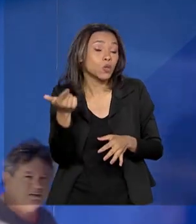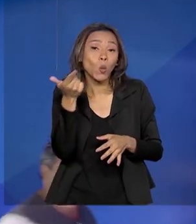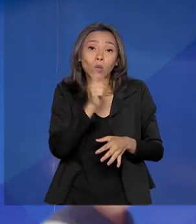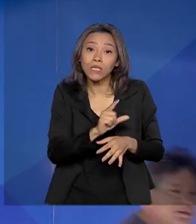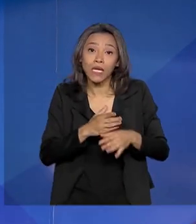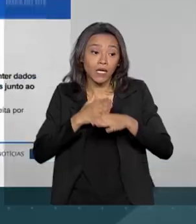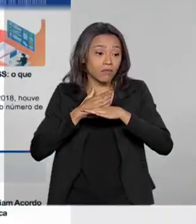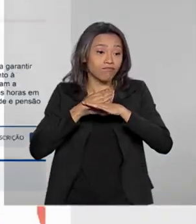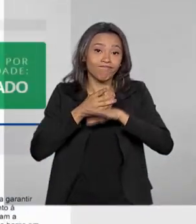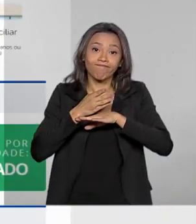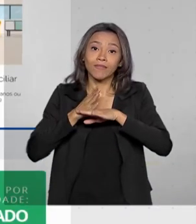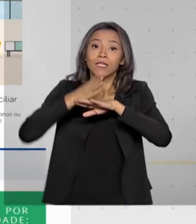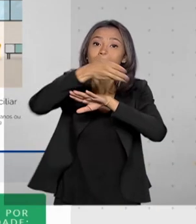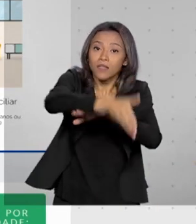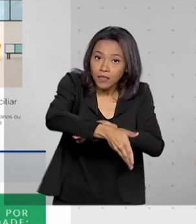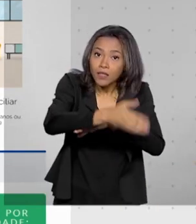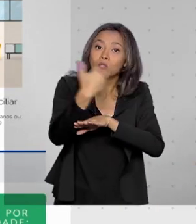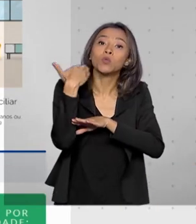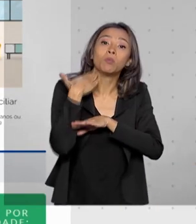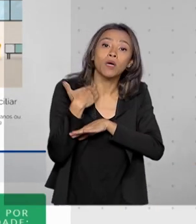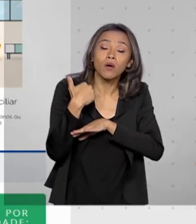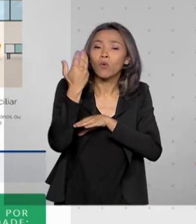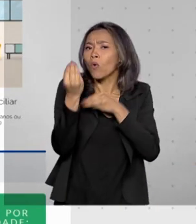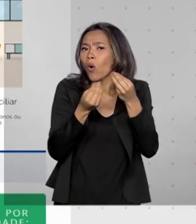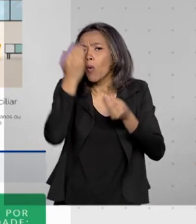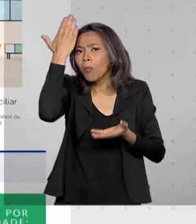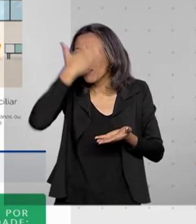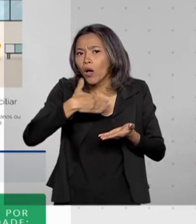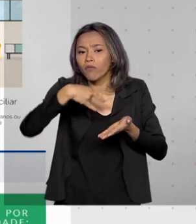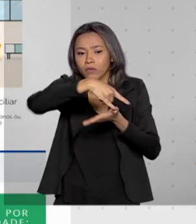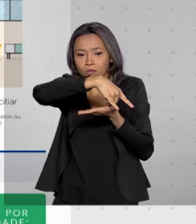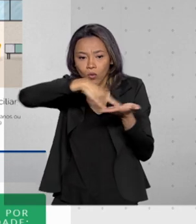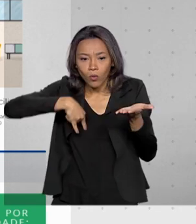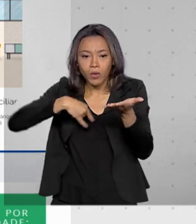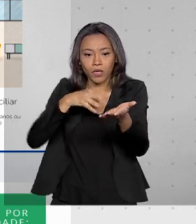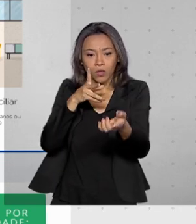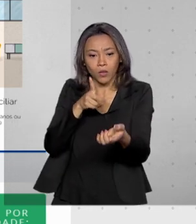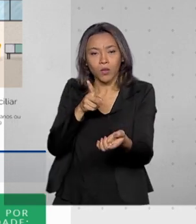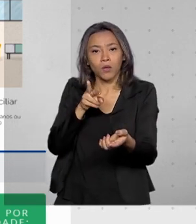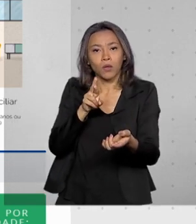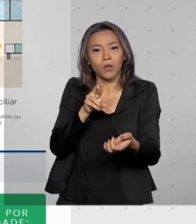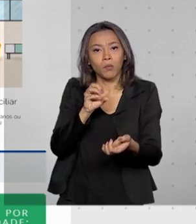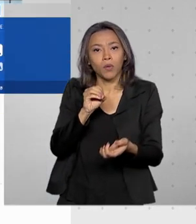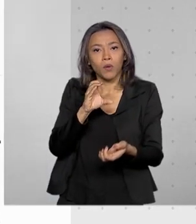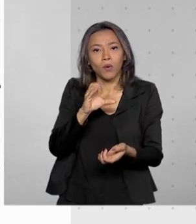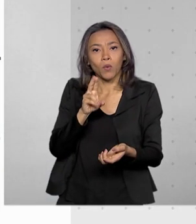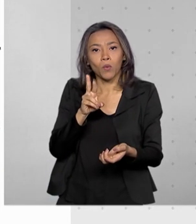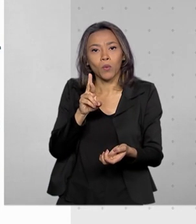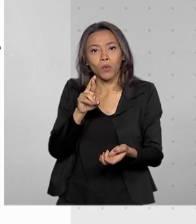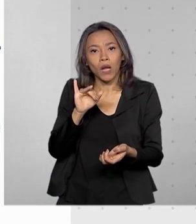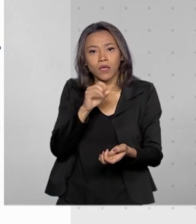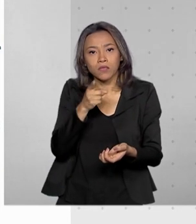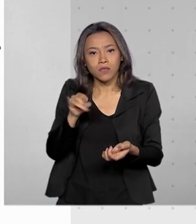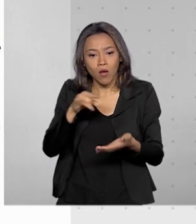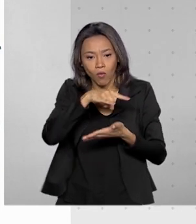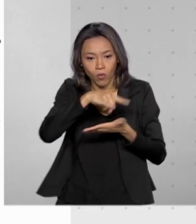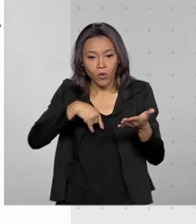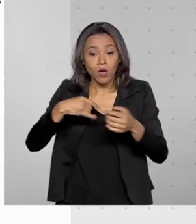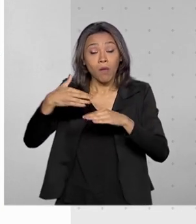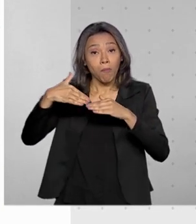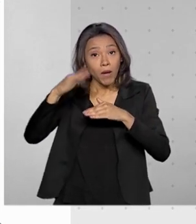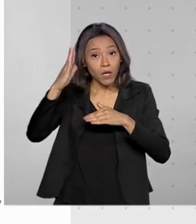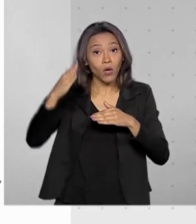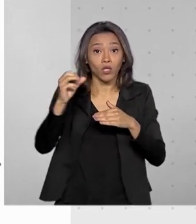motivos de saúde, ele pode fazer a prova de vida por procuração. Pessoas com dificuldade de locomoção ou maiores de 80